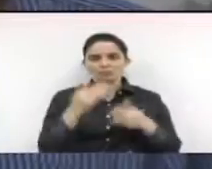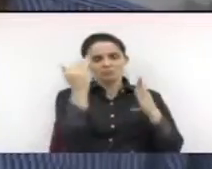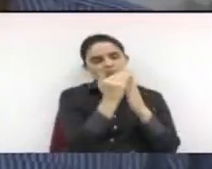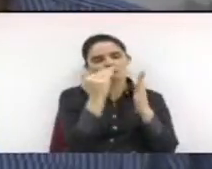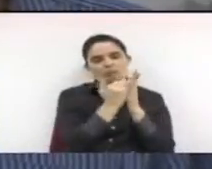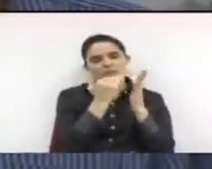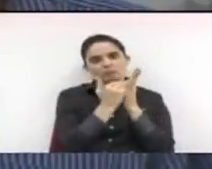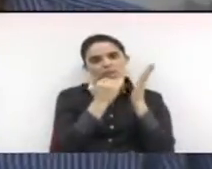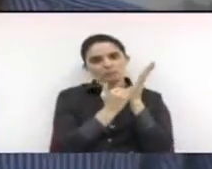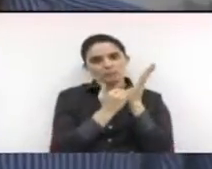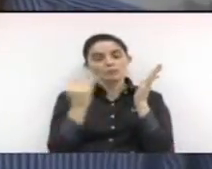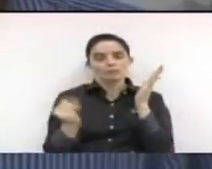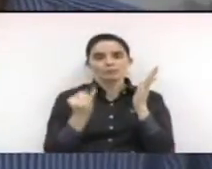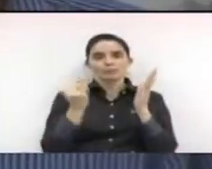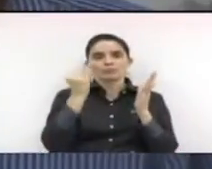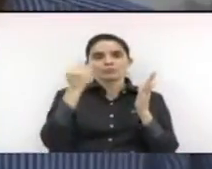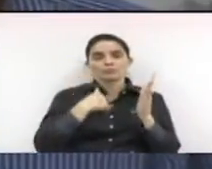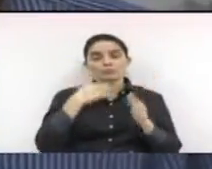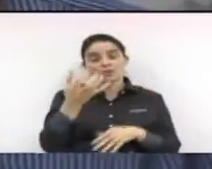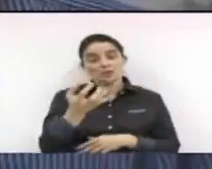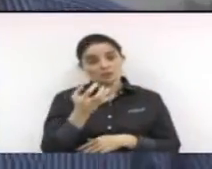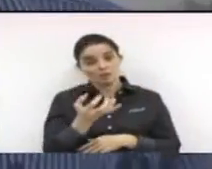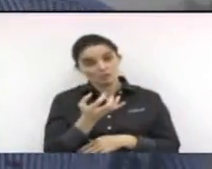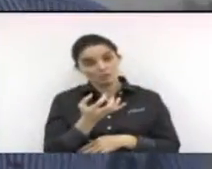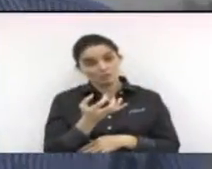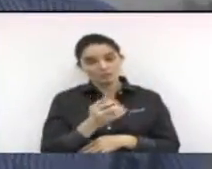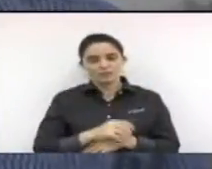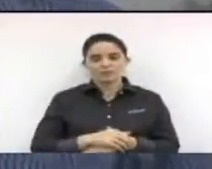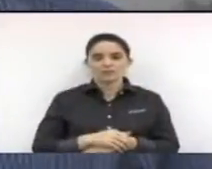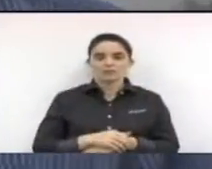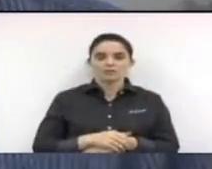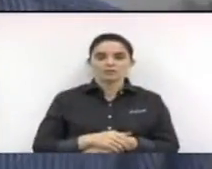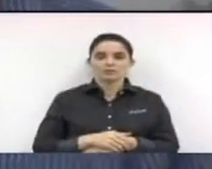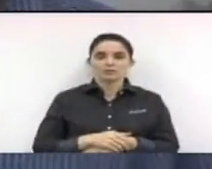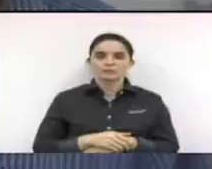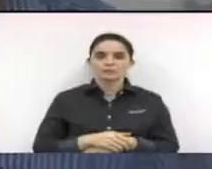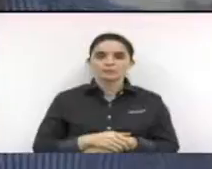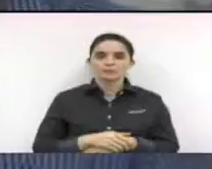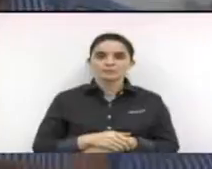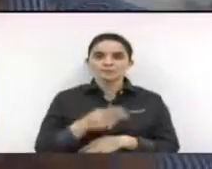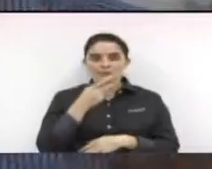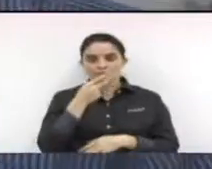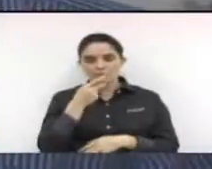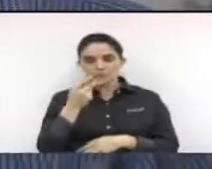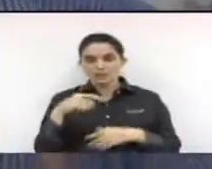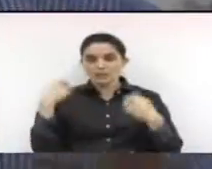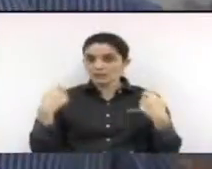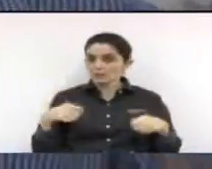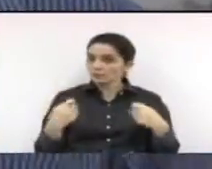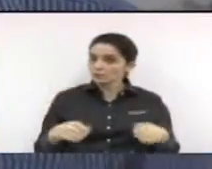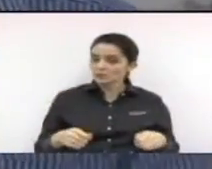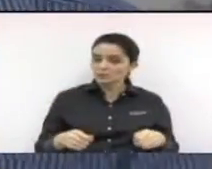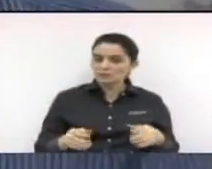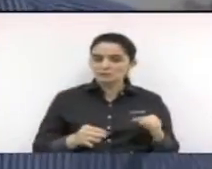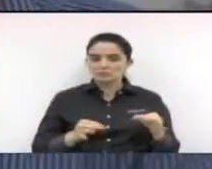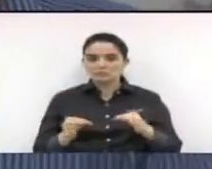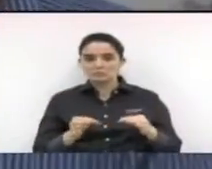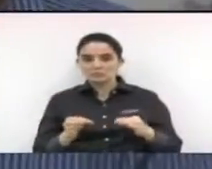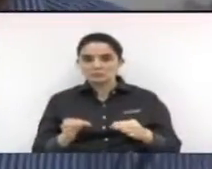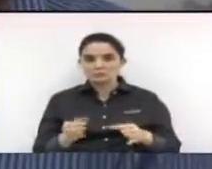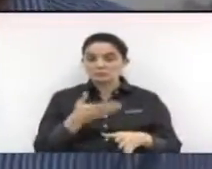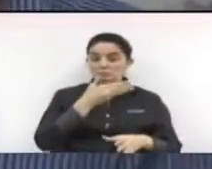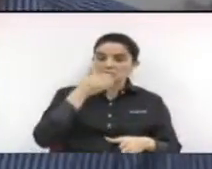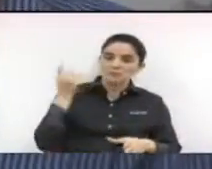ser adotados, isso é muito importante. Então, quero mais uma vez dizer que nada impede que possamos, num outro momento, aprimorar, melhorar